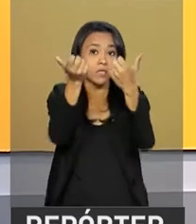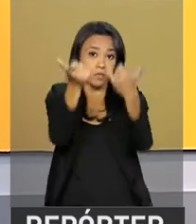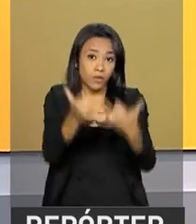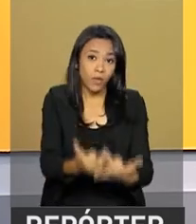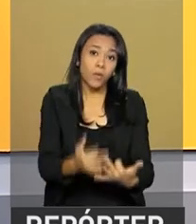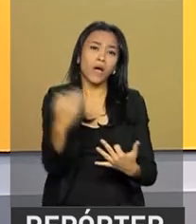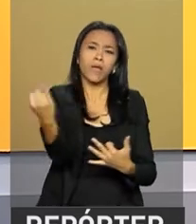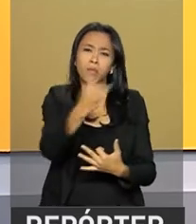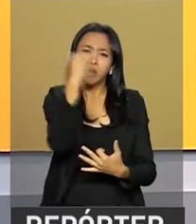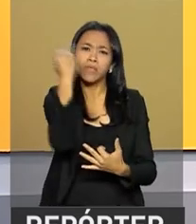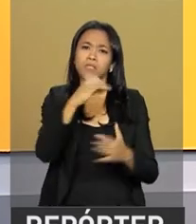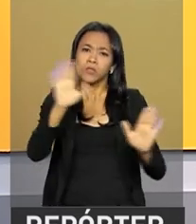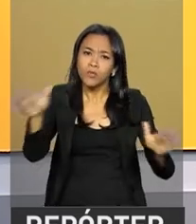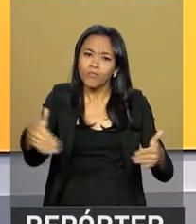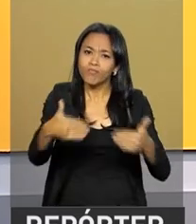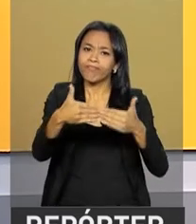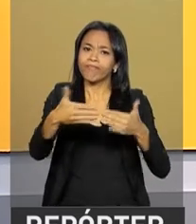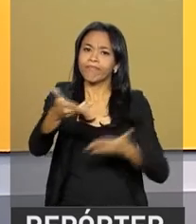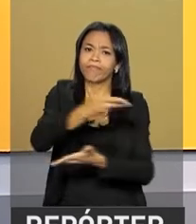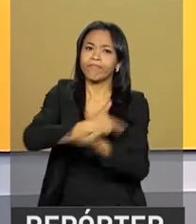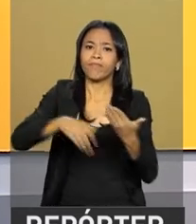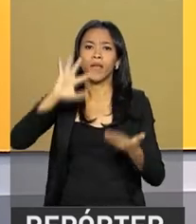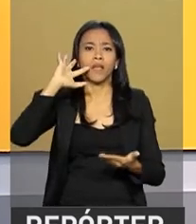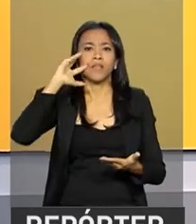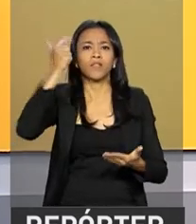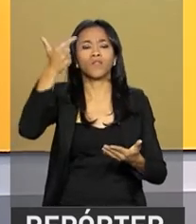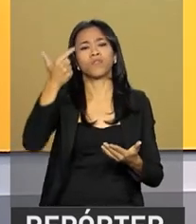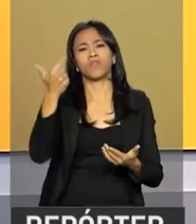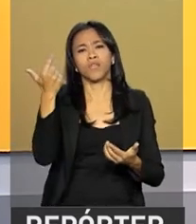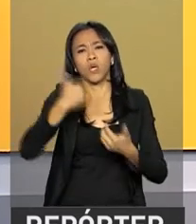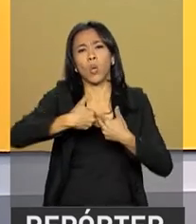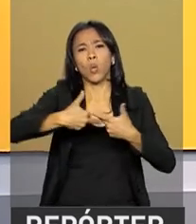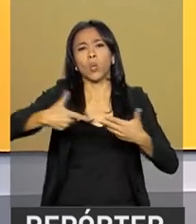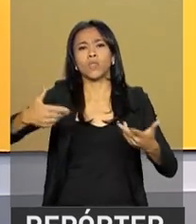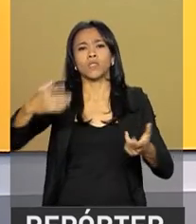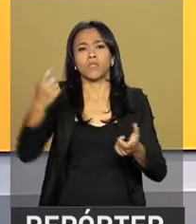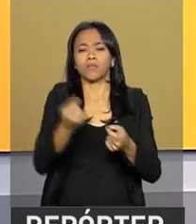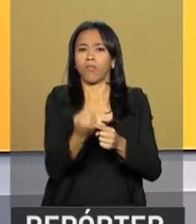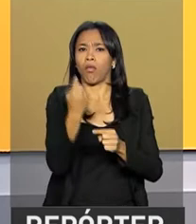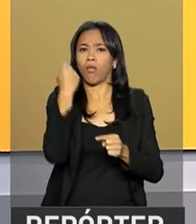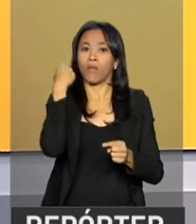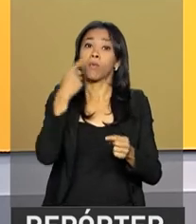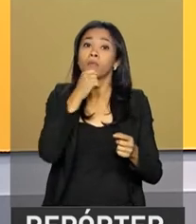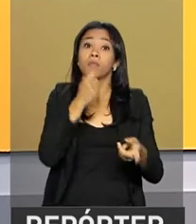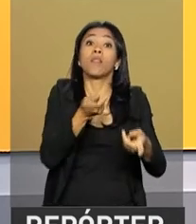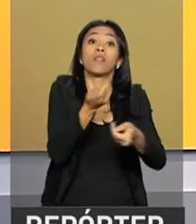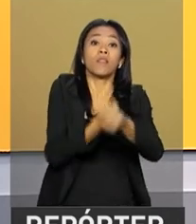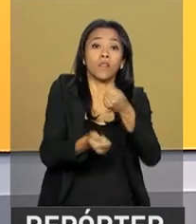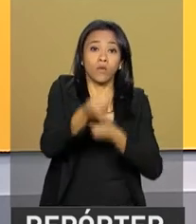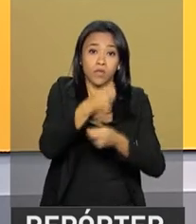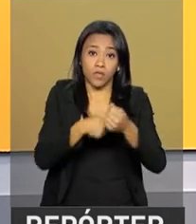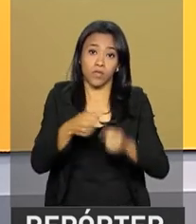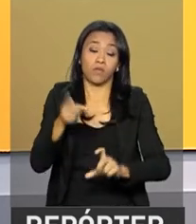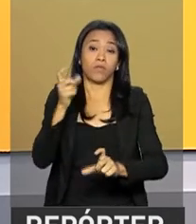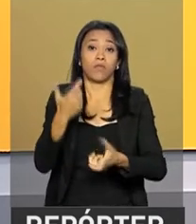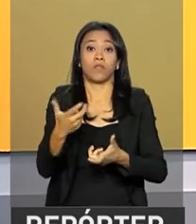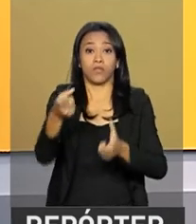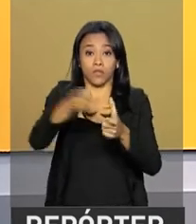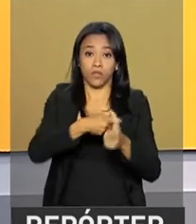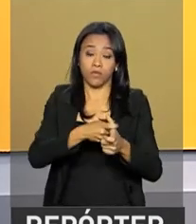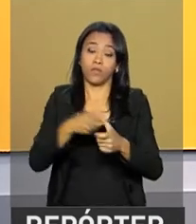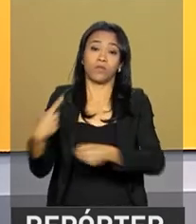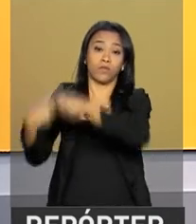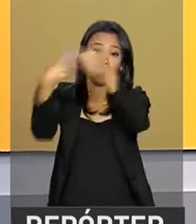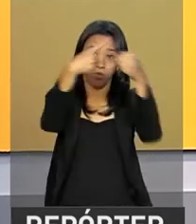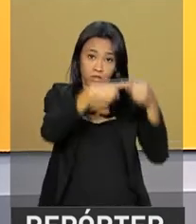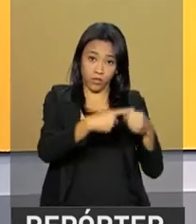da conciliação para resolver pendências, como a renegociação das dívidas dos municípios e dos estados com a